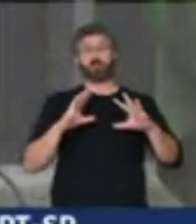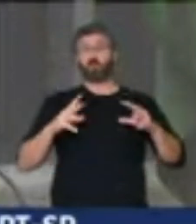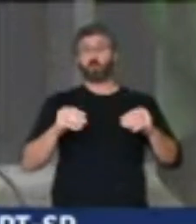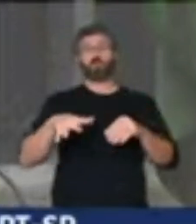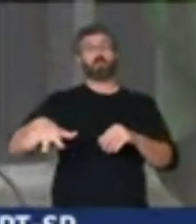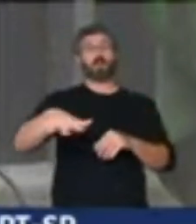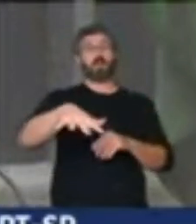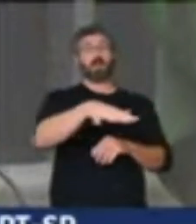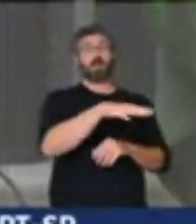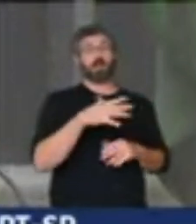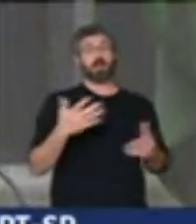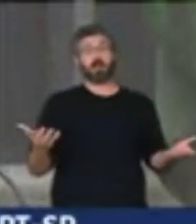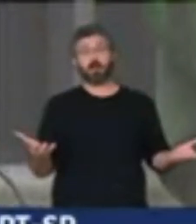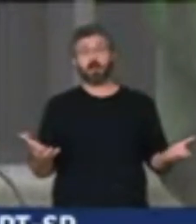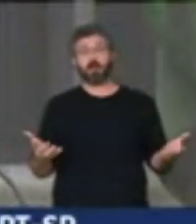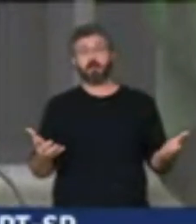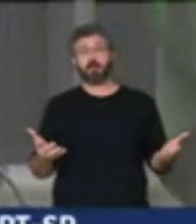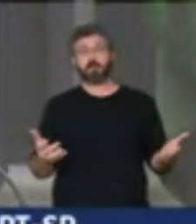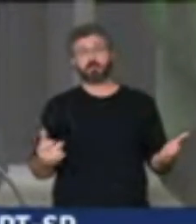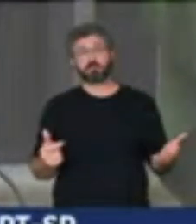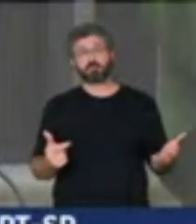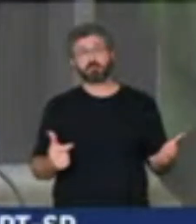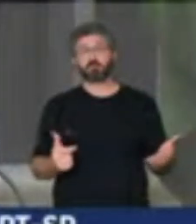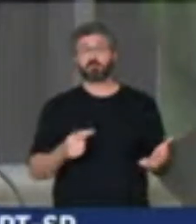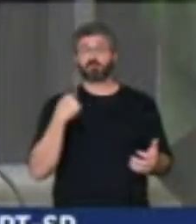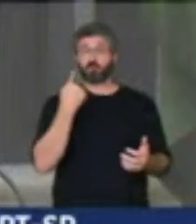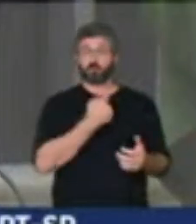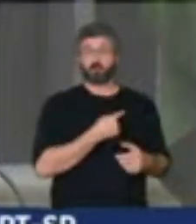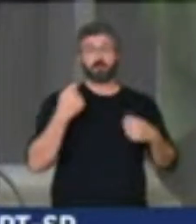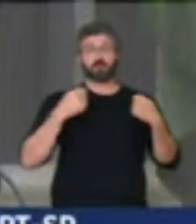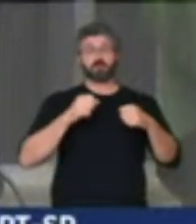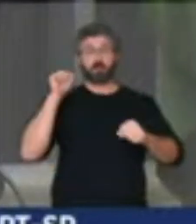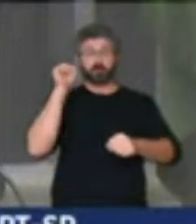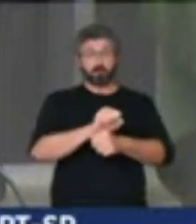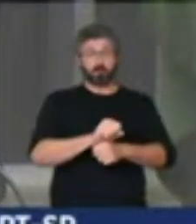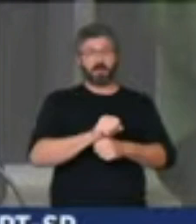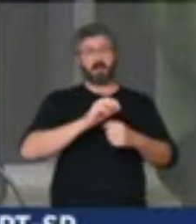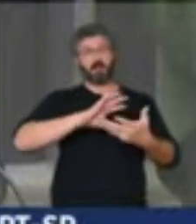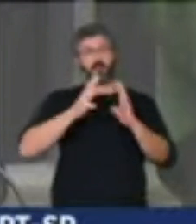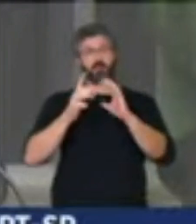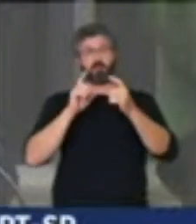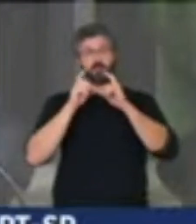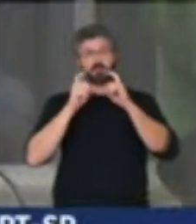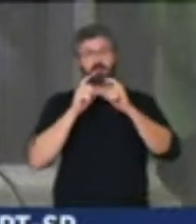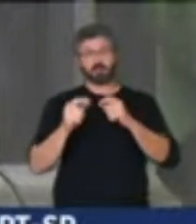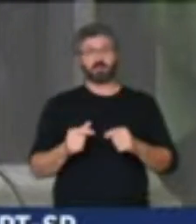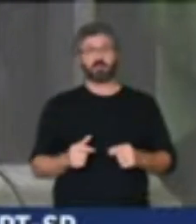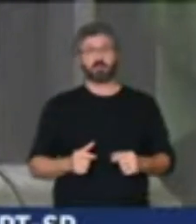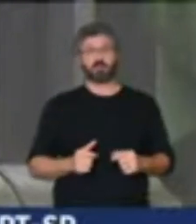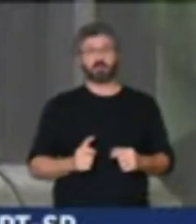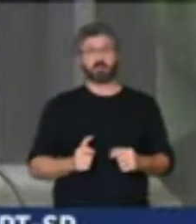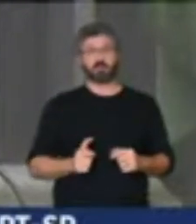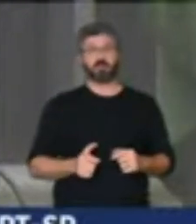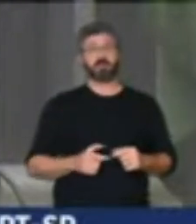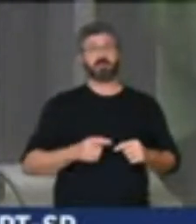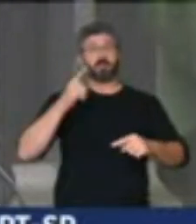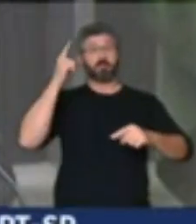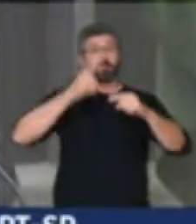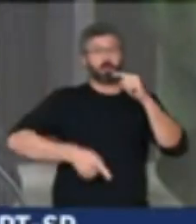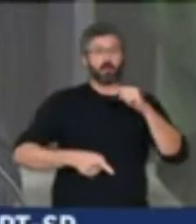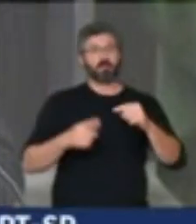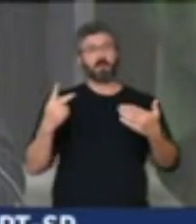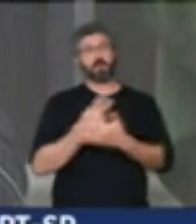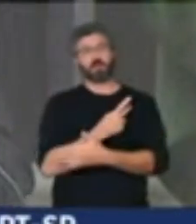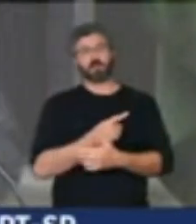outras atividades de governo. Nós temos que barrar a reforma administrativa. Nós temos que impedir que ela